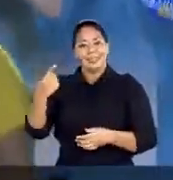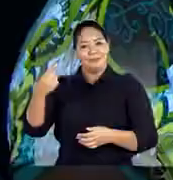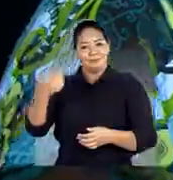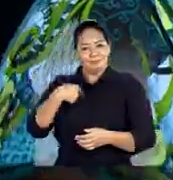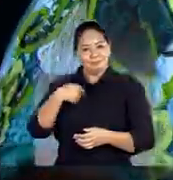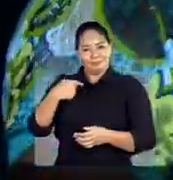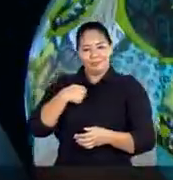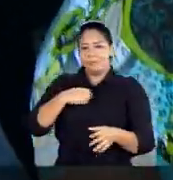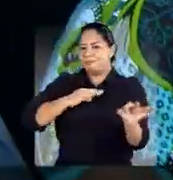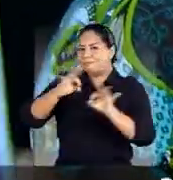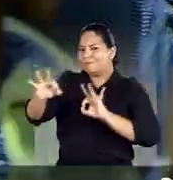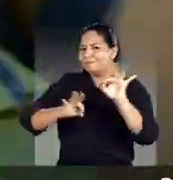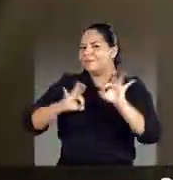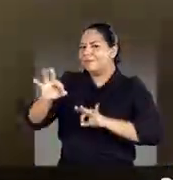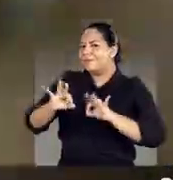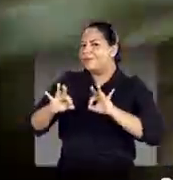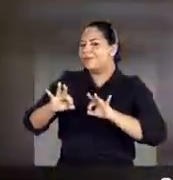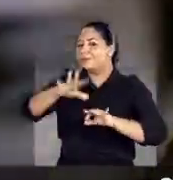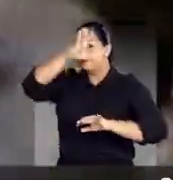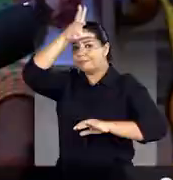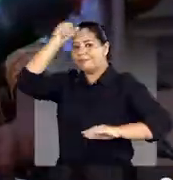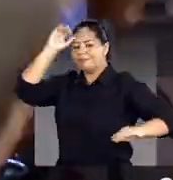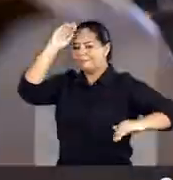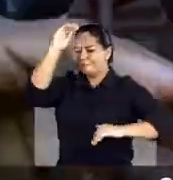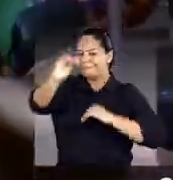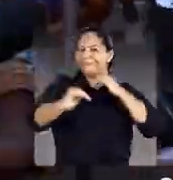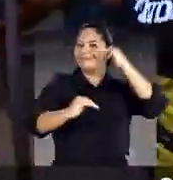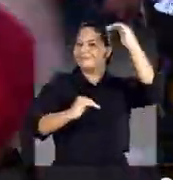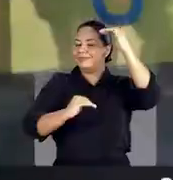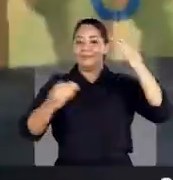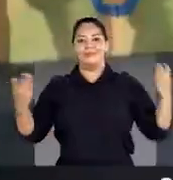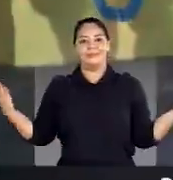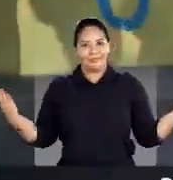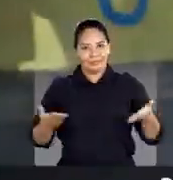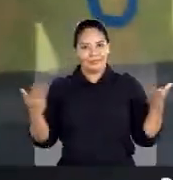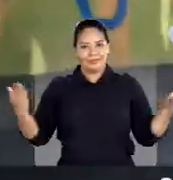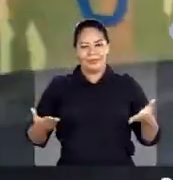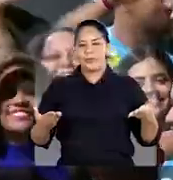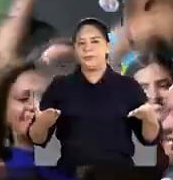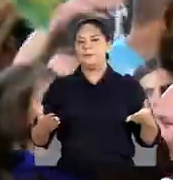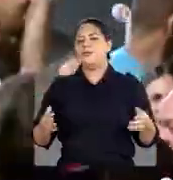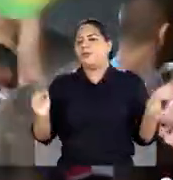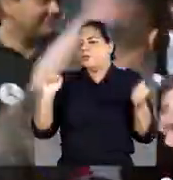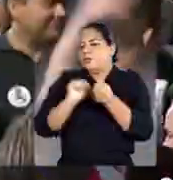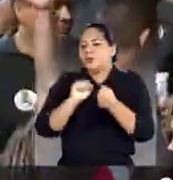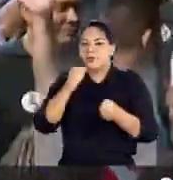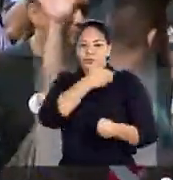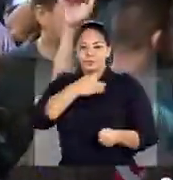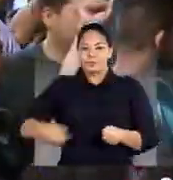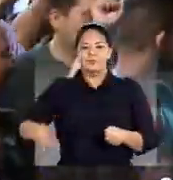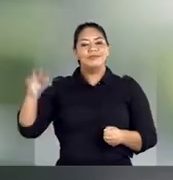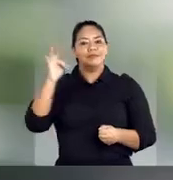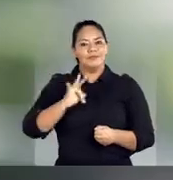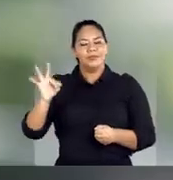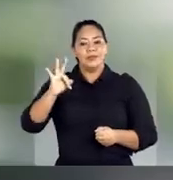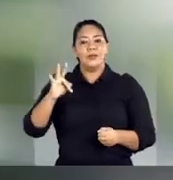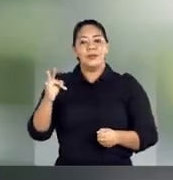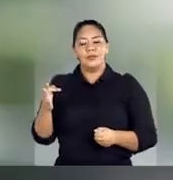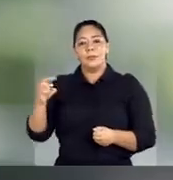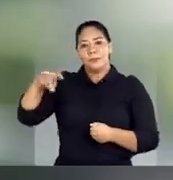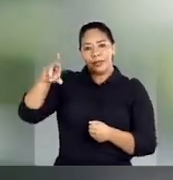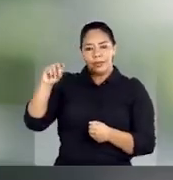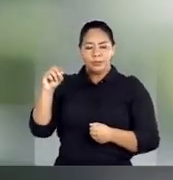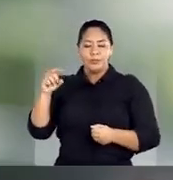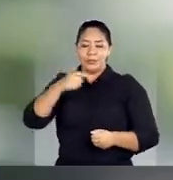eu estamos preparados Para fazer Manaus avançar ainda mais E agora mais próximos do governo federal Eu sou